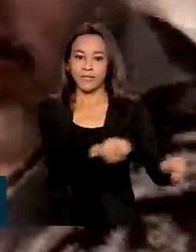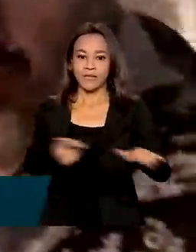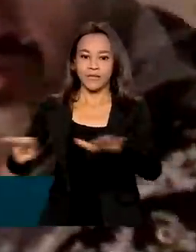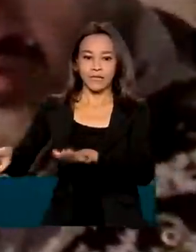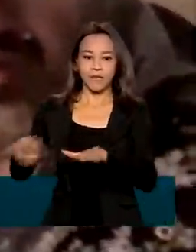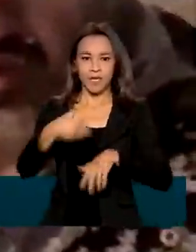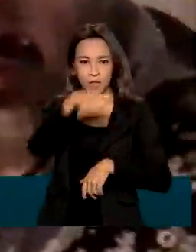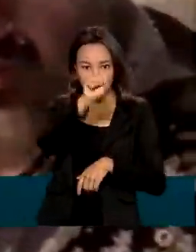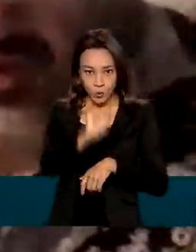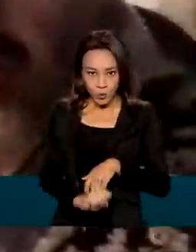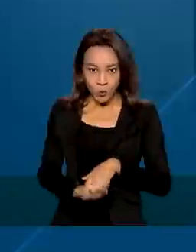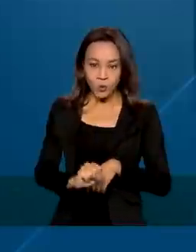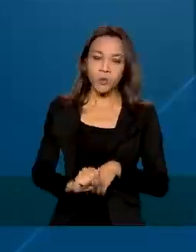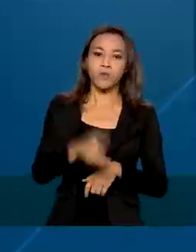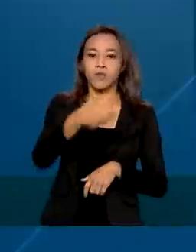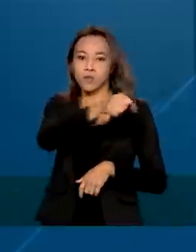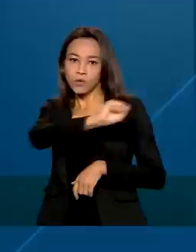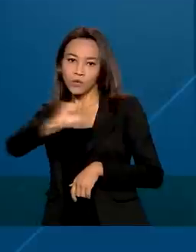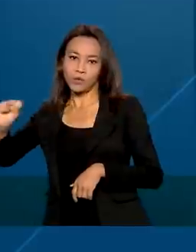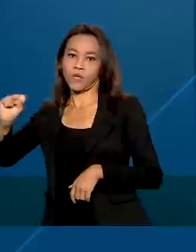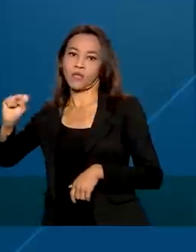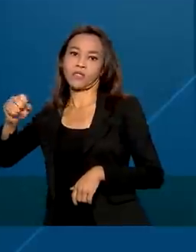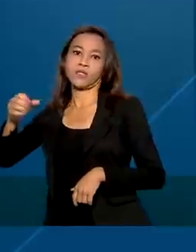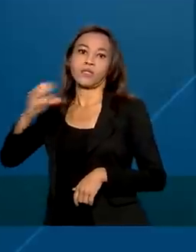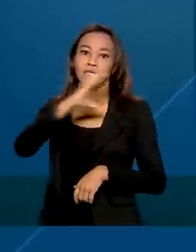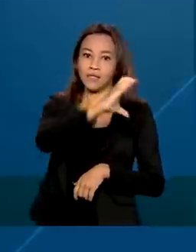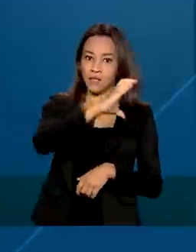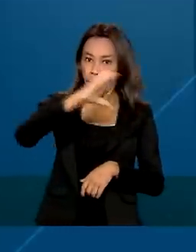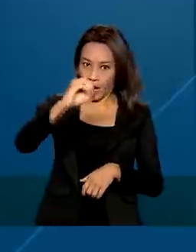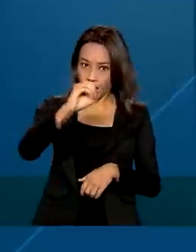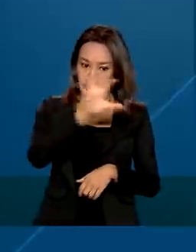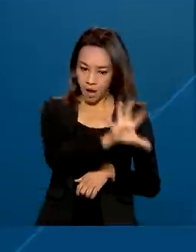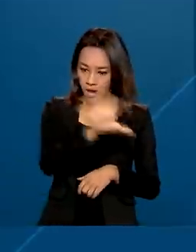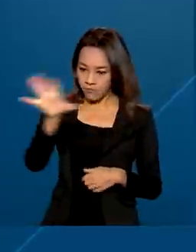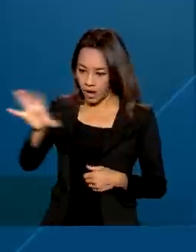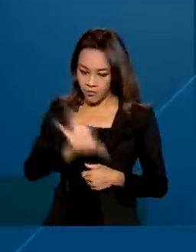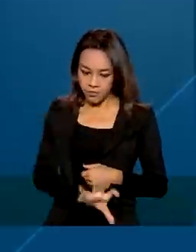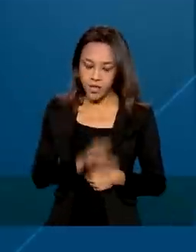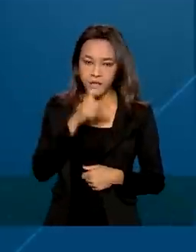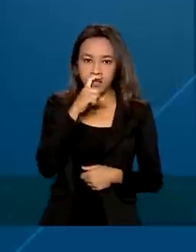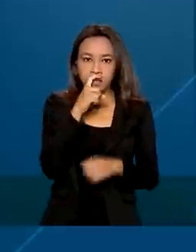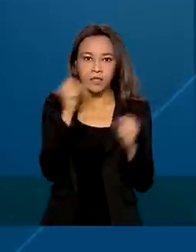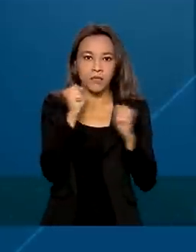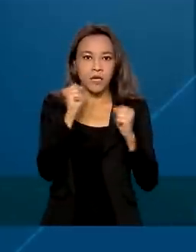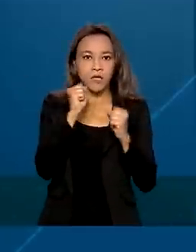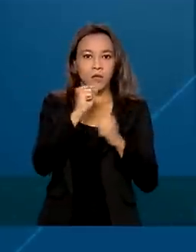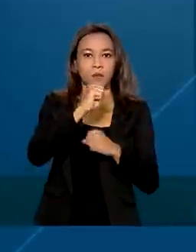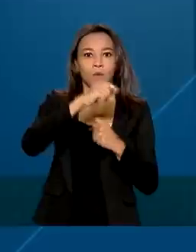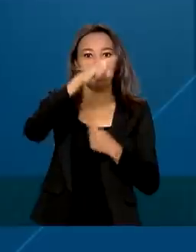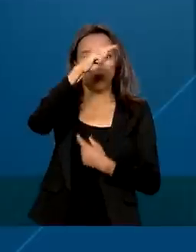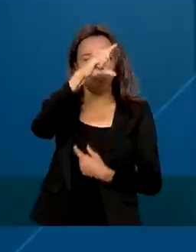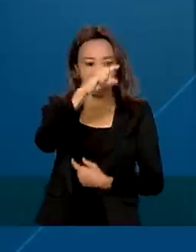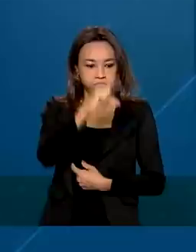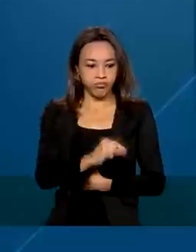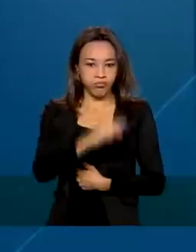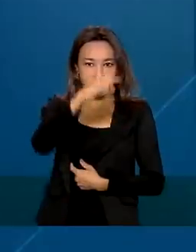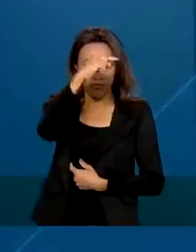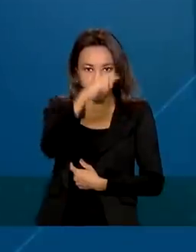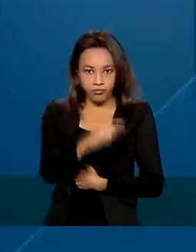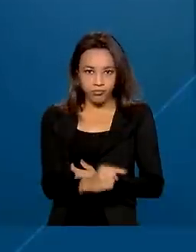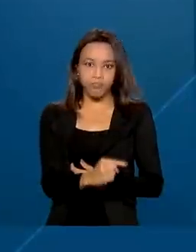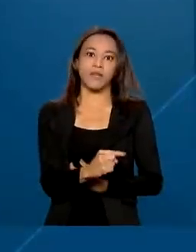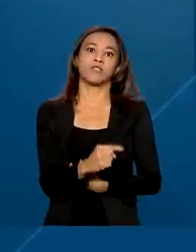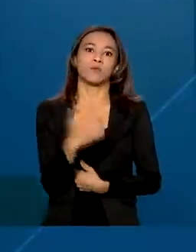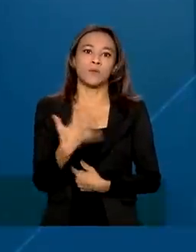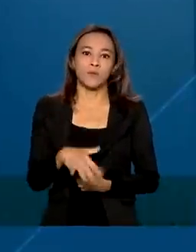as regiões Sul, Sudeste e Centro-Oeste experimentaram temperaturas muito abaixo do normal, o que causou